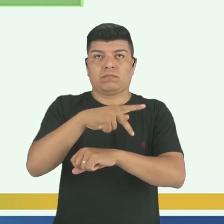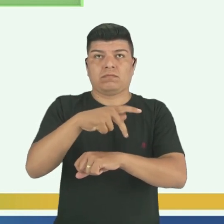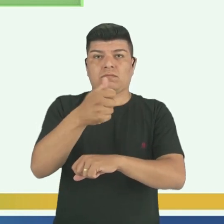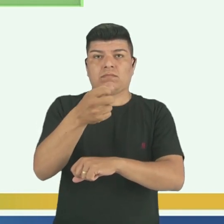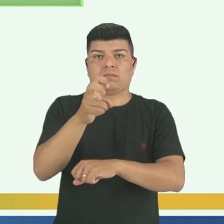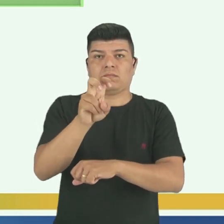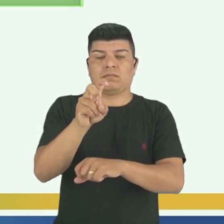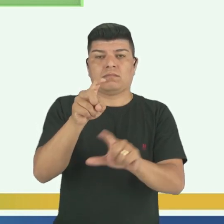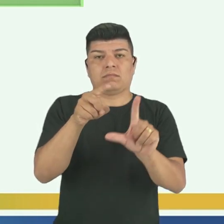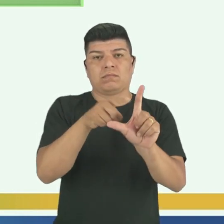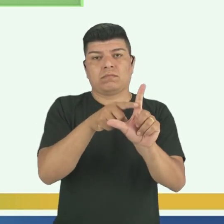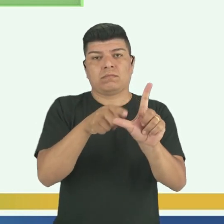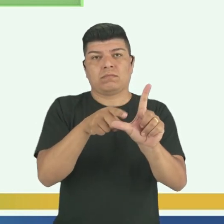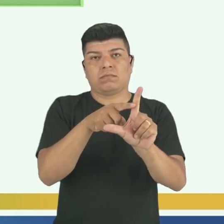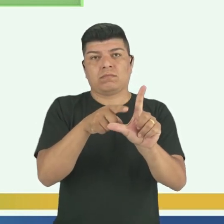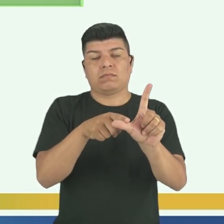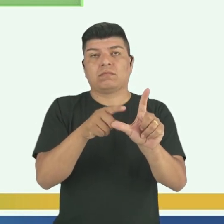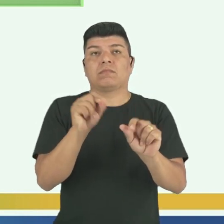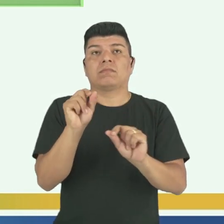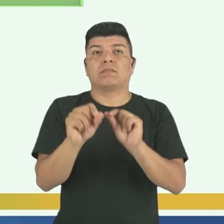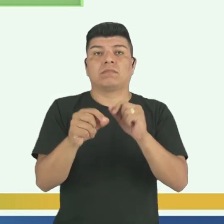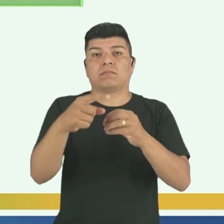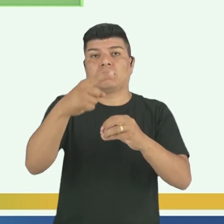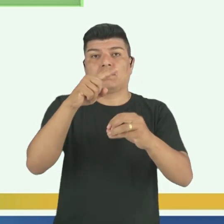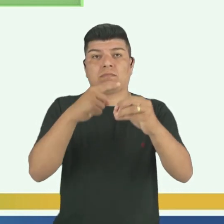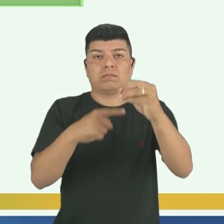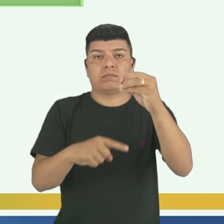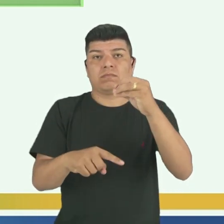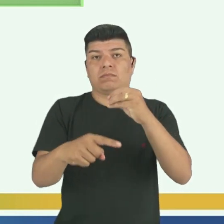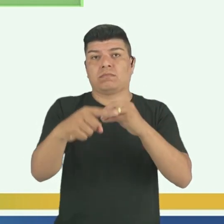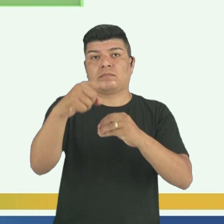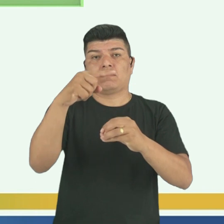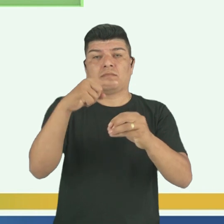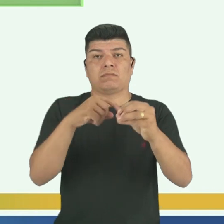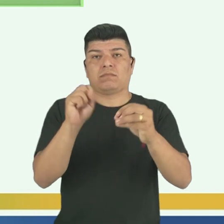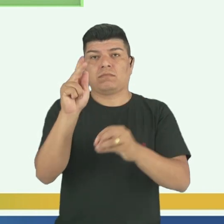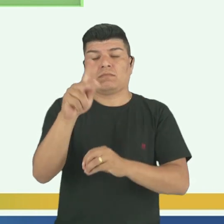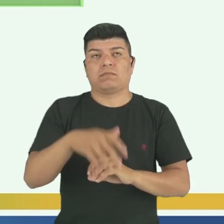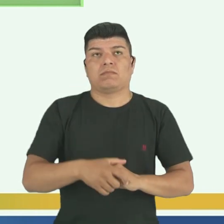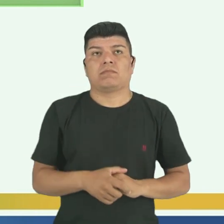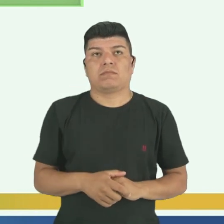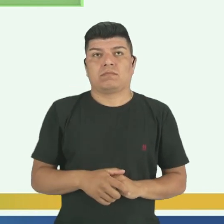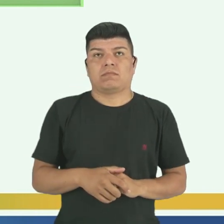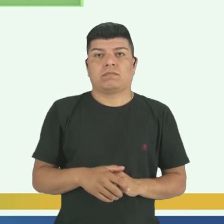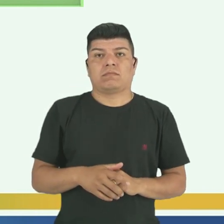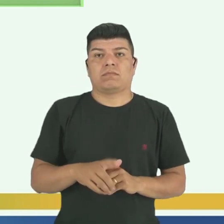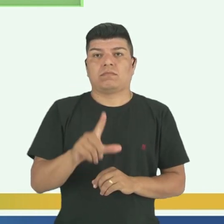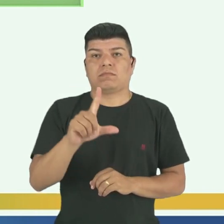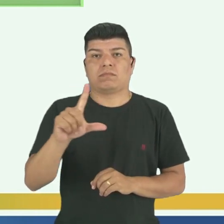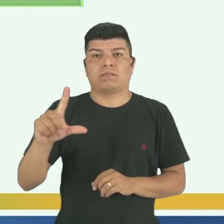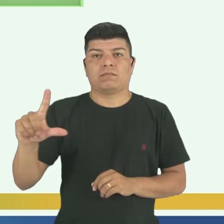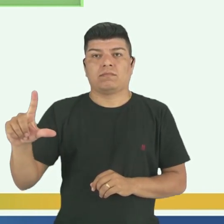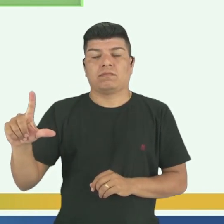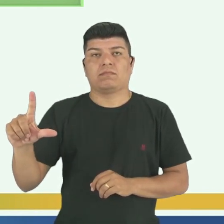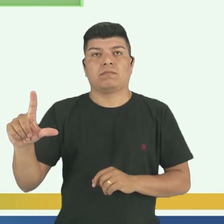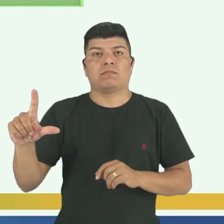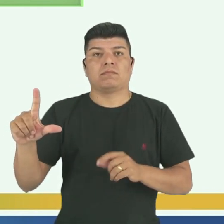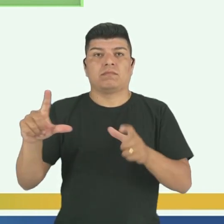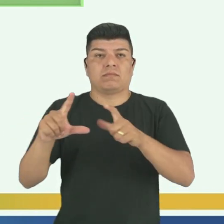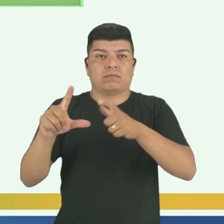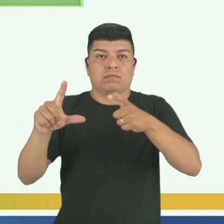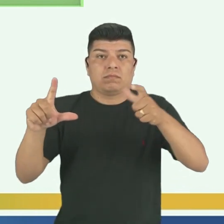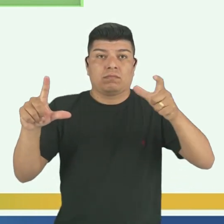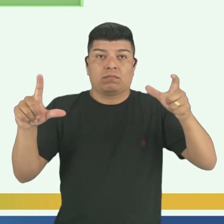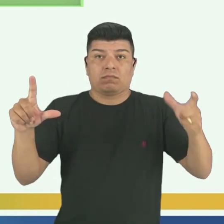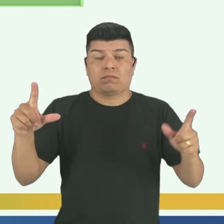Essa linha aí, veja, que você está vendo, é o Meridiano de Greenwich, ok? Ao leste vai aumentar,